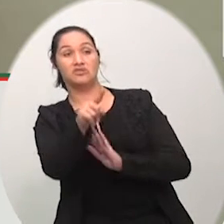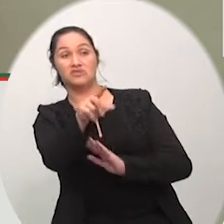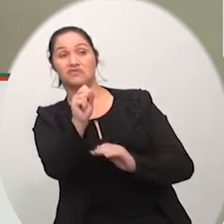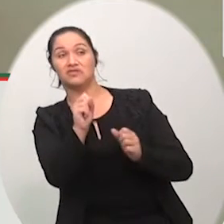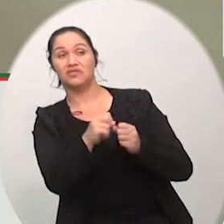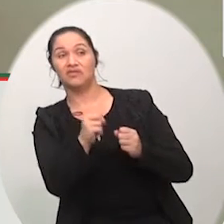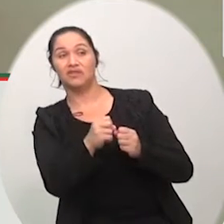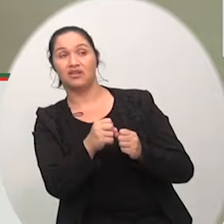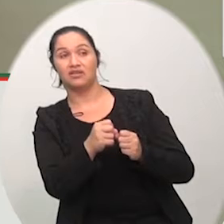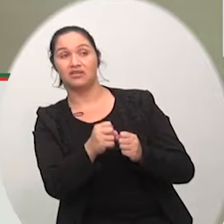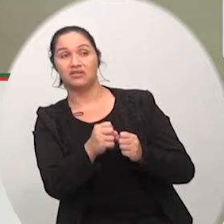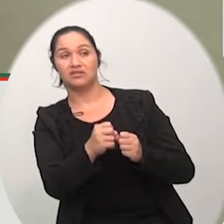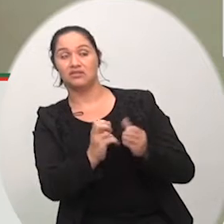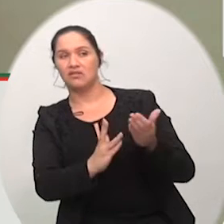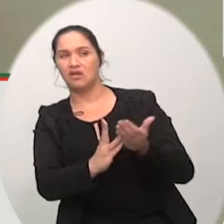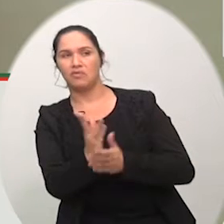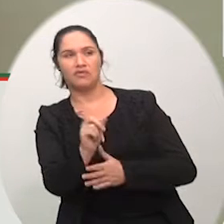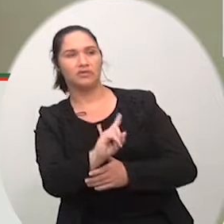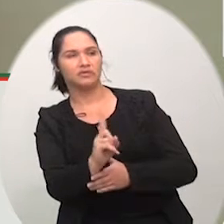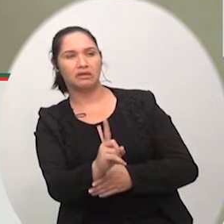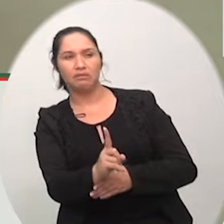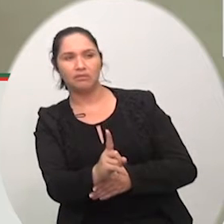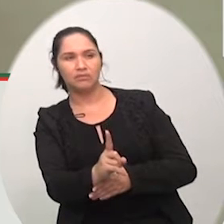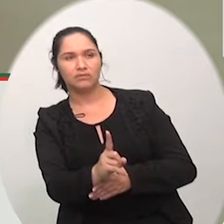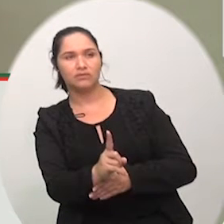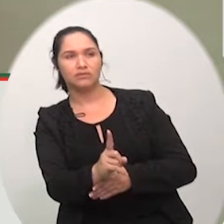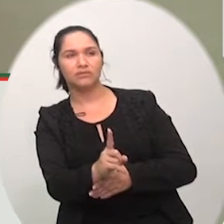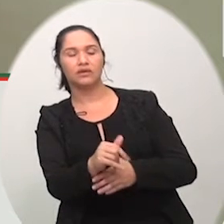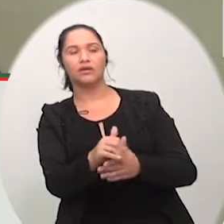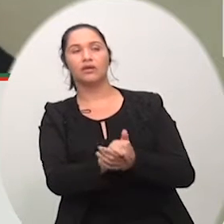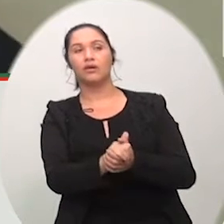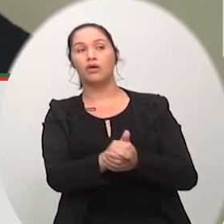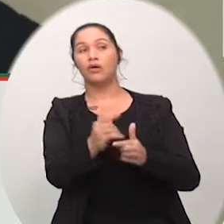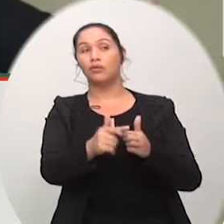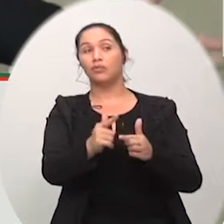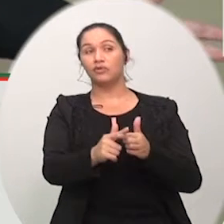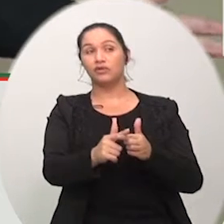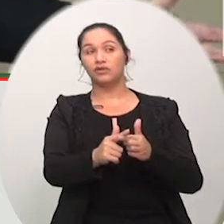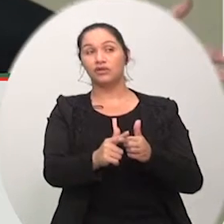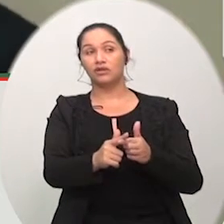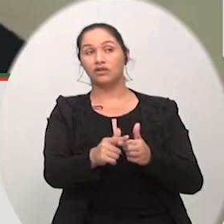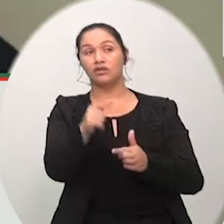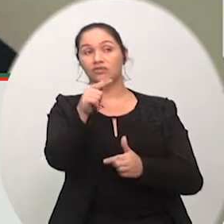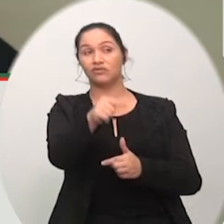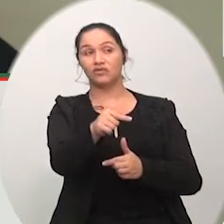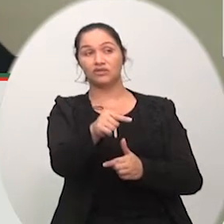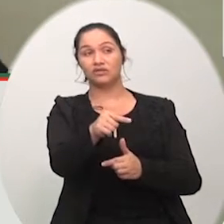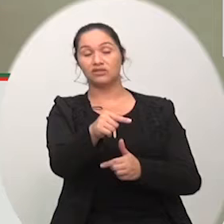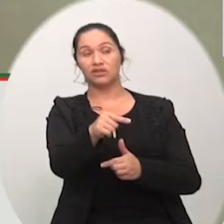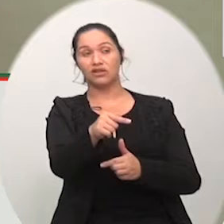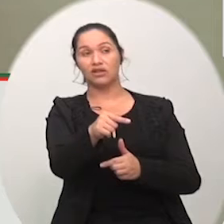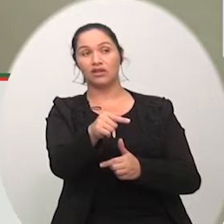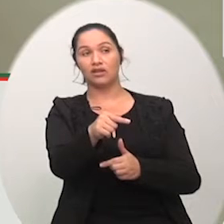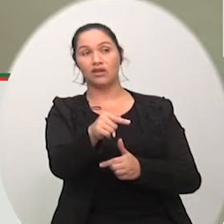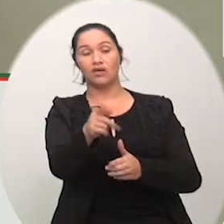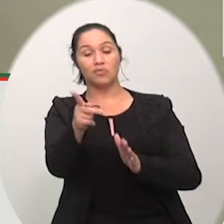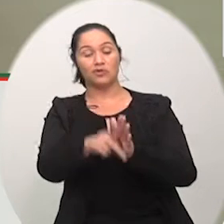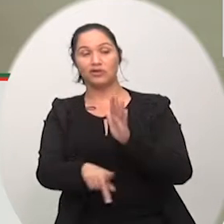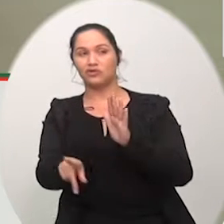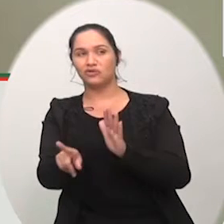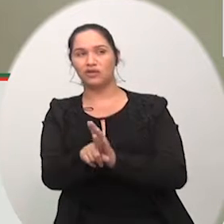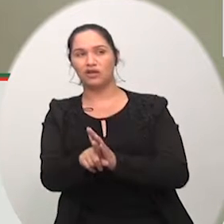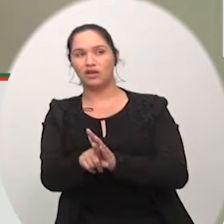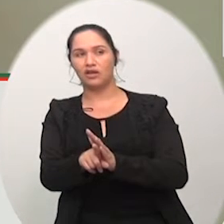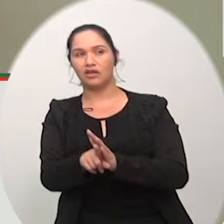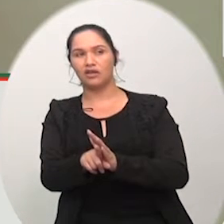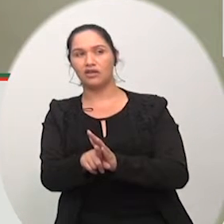projetos não foram aprovados nessa casa por falta de construção junto com o executivo então eu